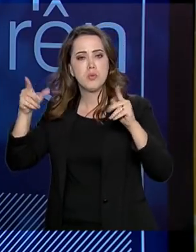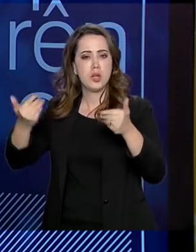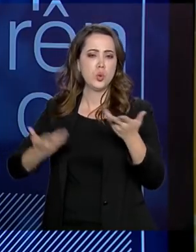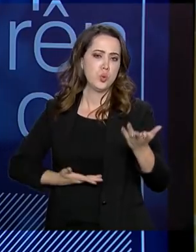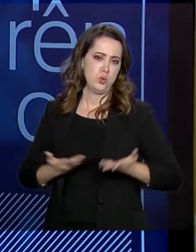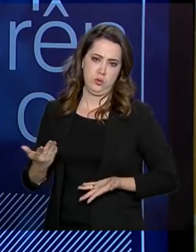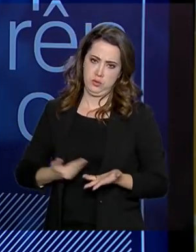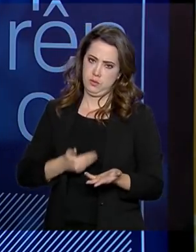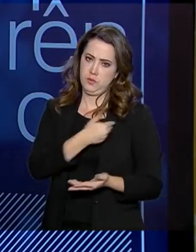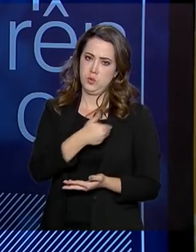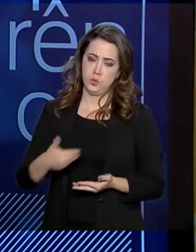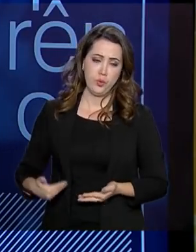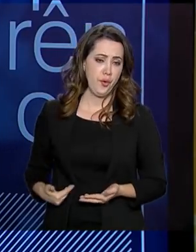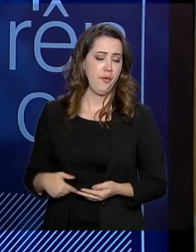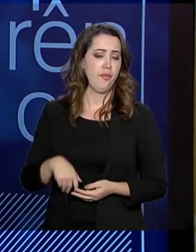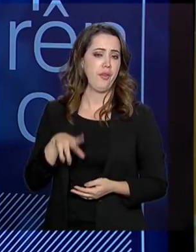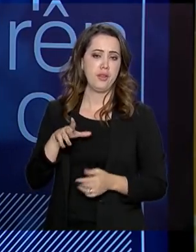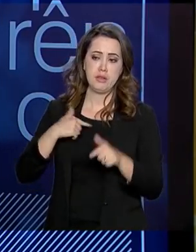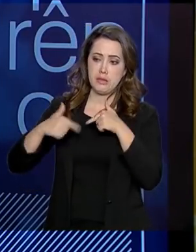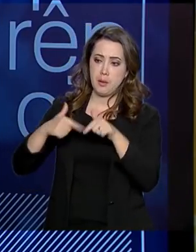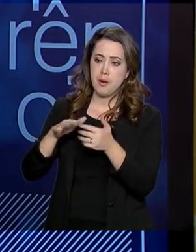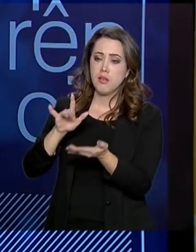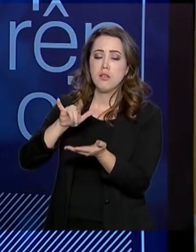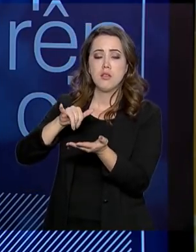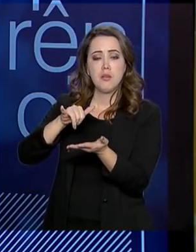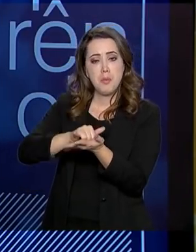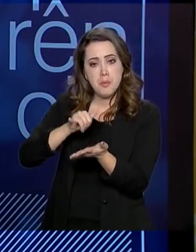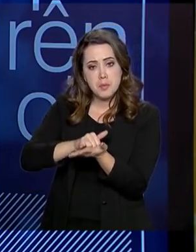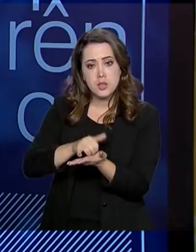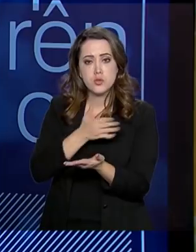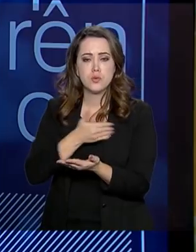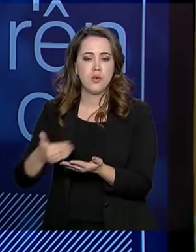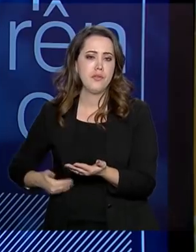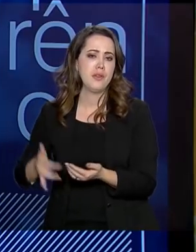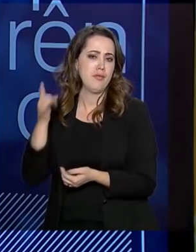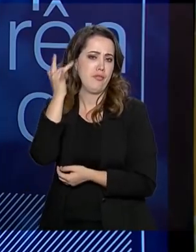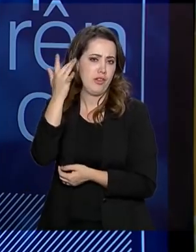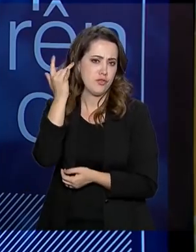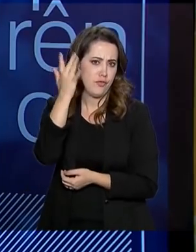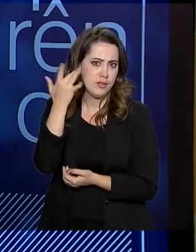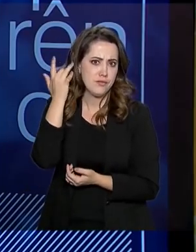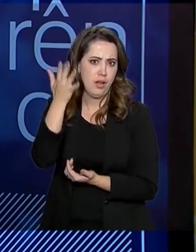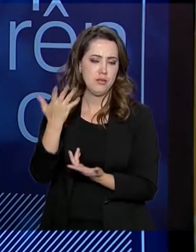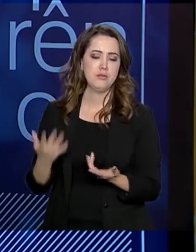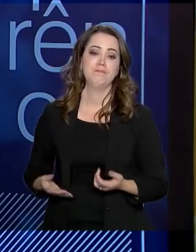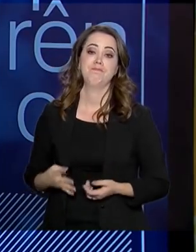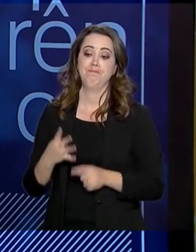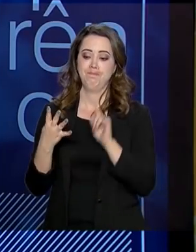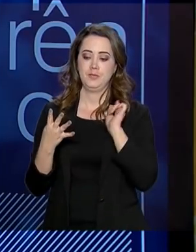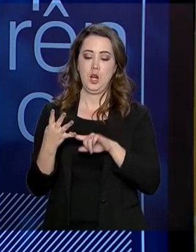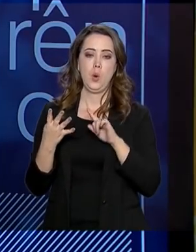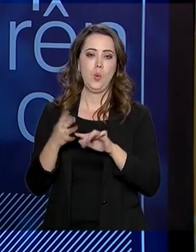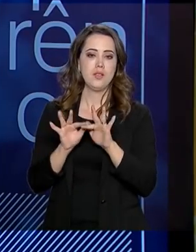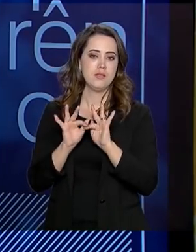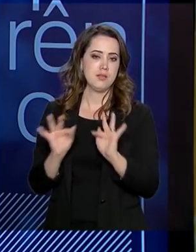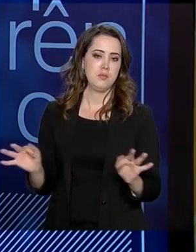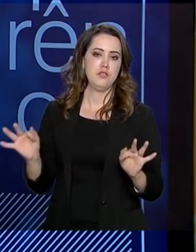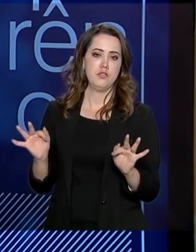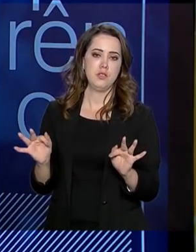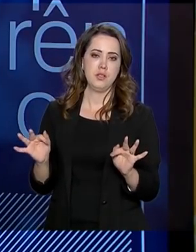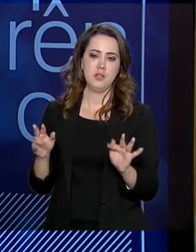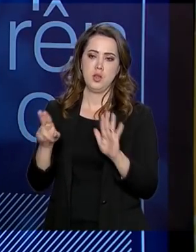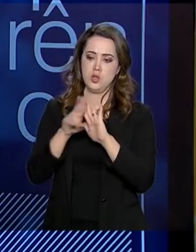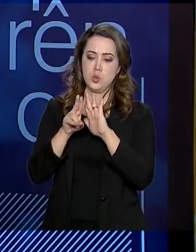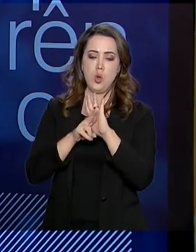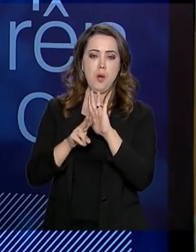portais e também trabalhar os aplicativos de governo para que eles sejam mais fáceis. E a quarta meta, simplificaremos o registro de